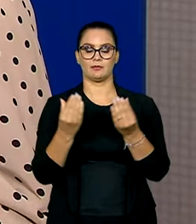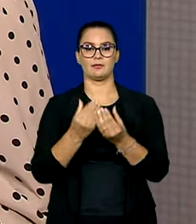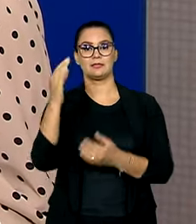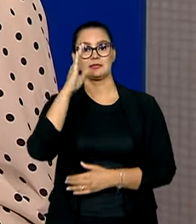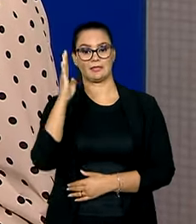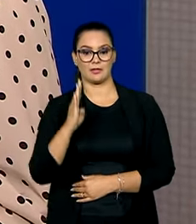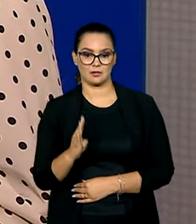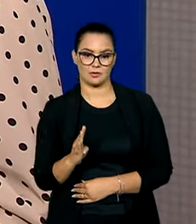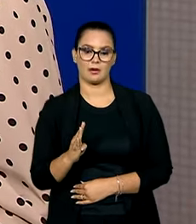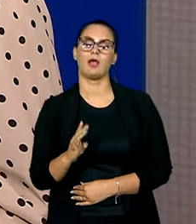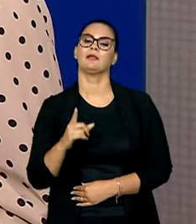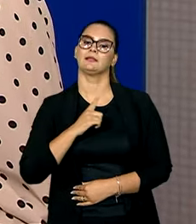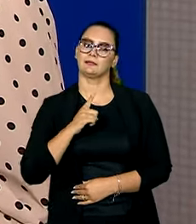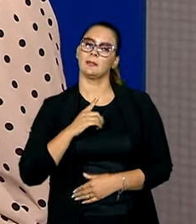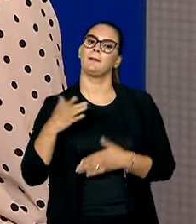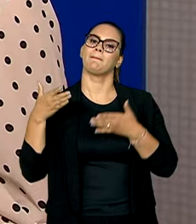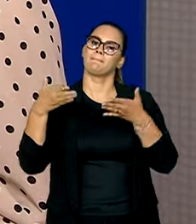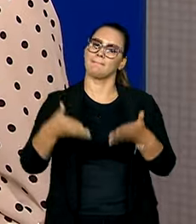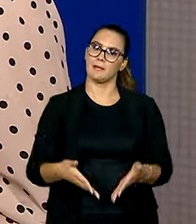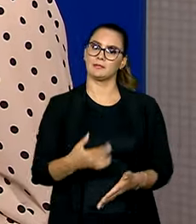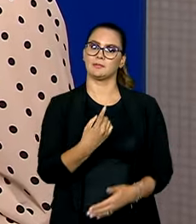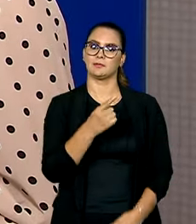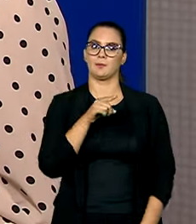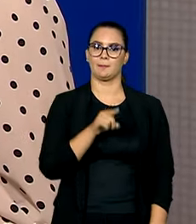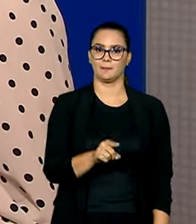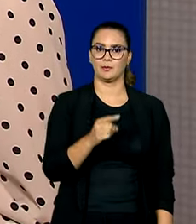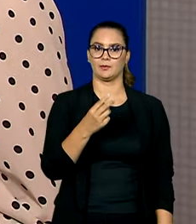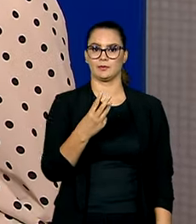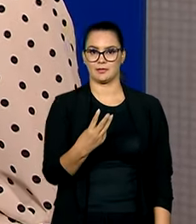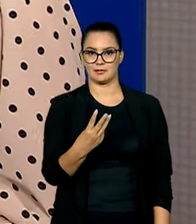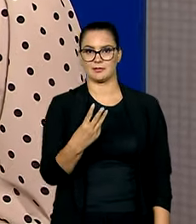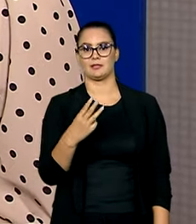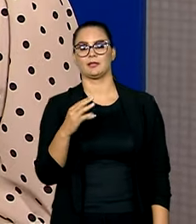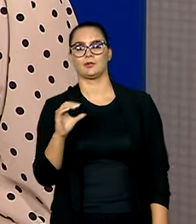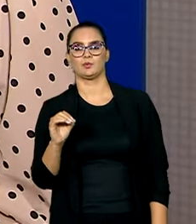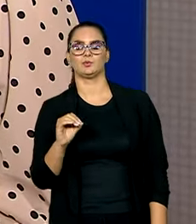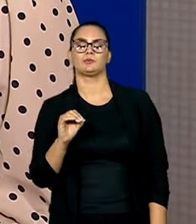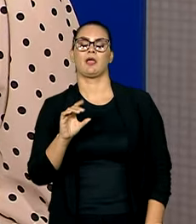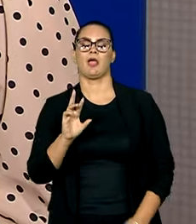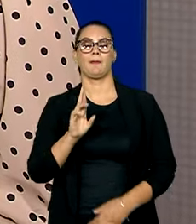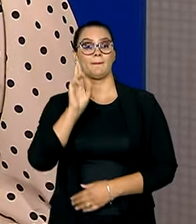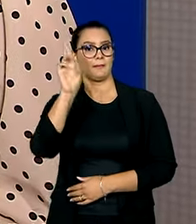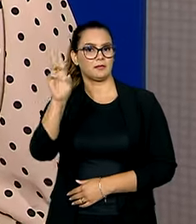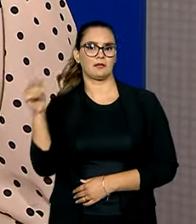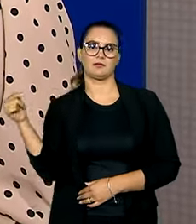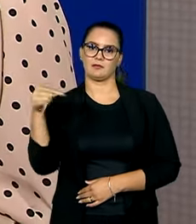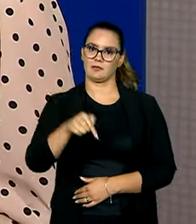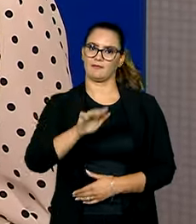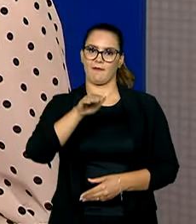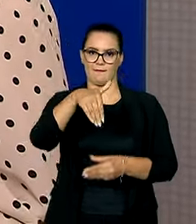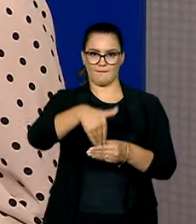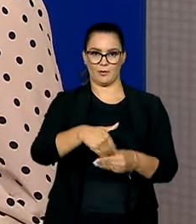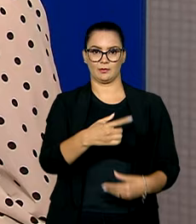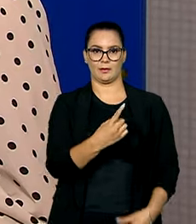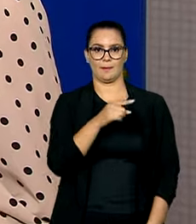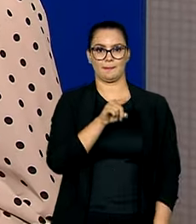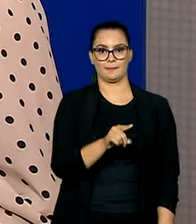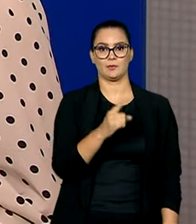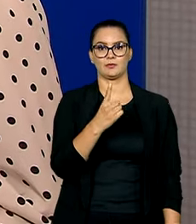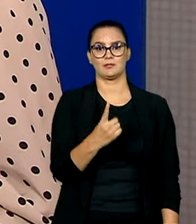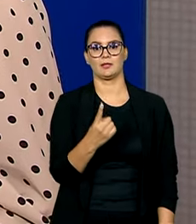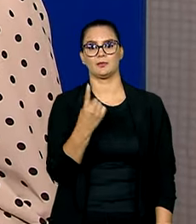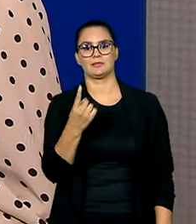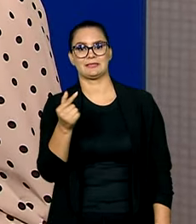Juventude conta com a participação de 1.300 delegados e delegadas que vão votar 1.117